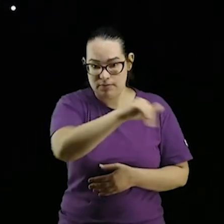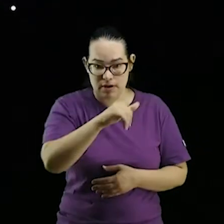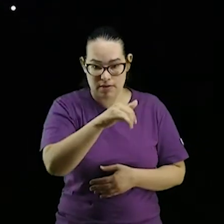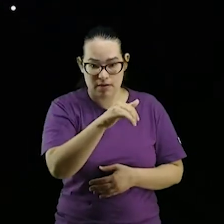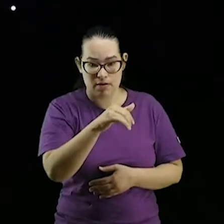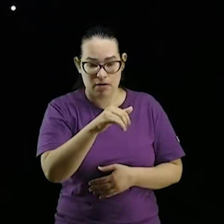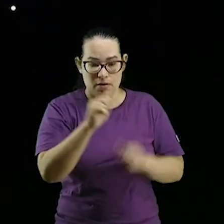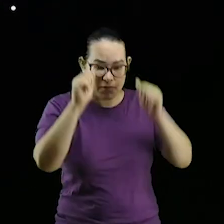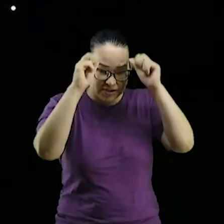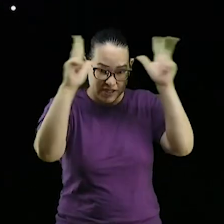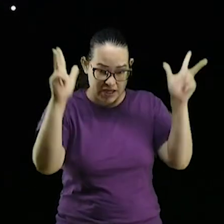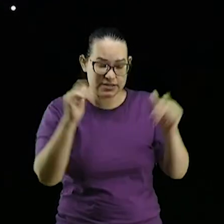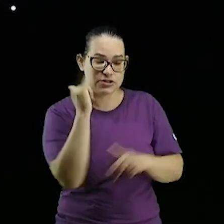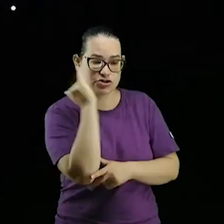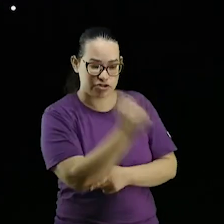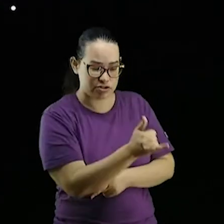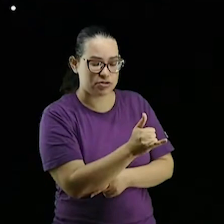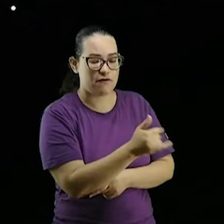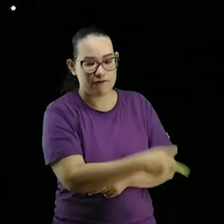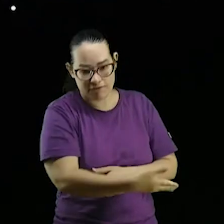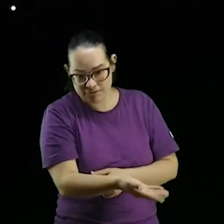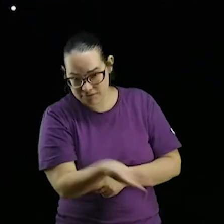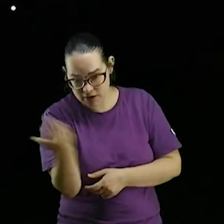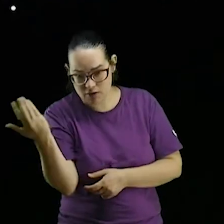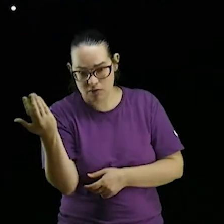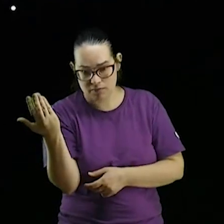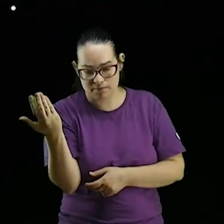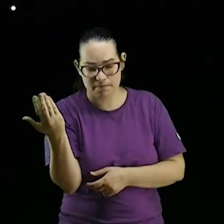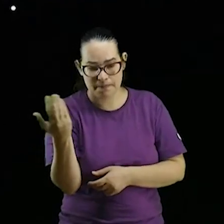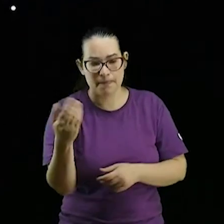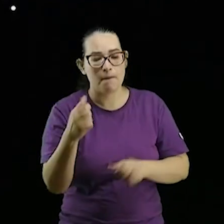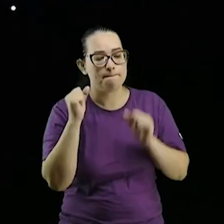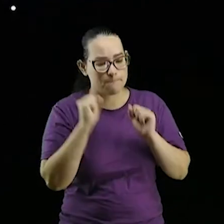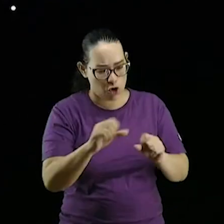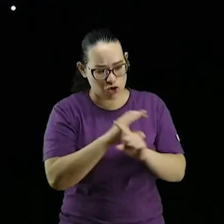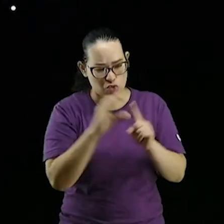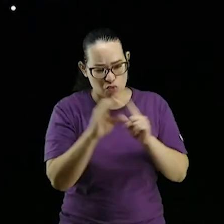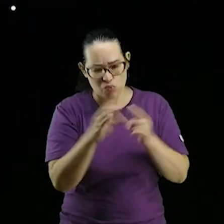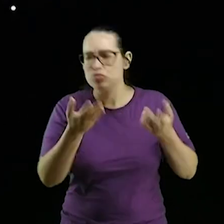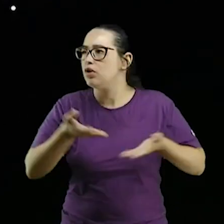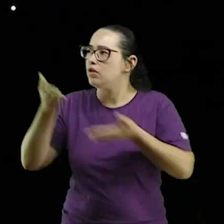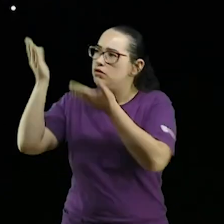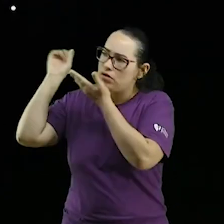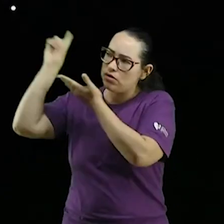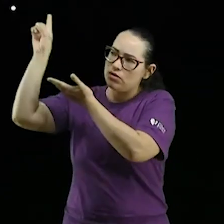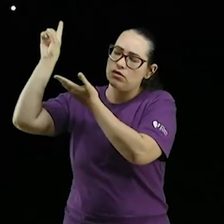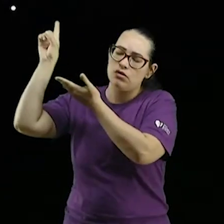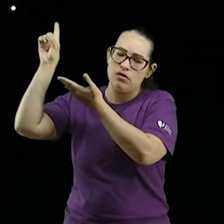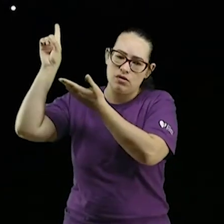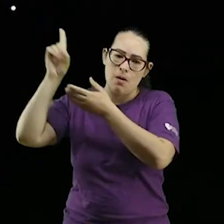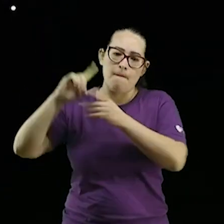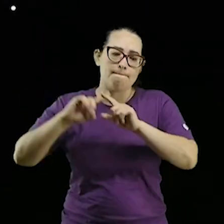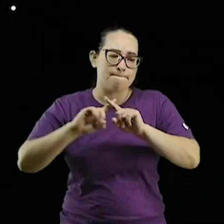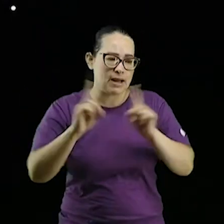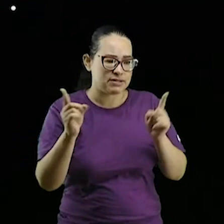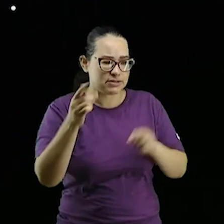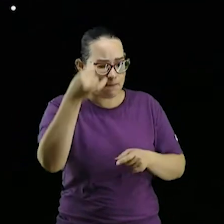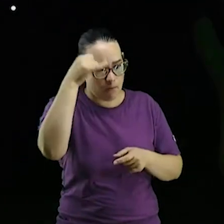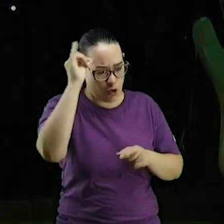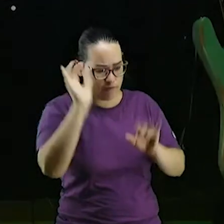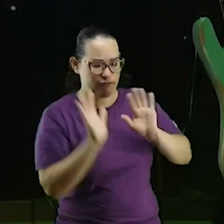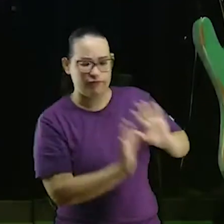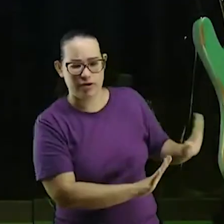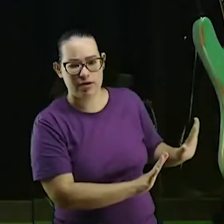Senhor mas deixem as ovelhas e os bois as mulheres e as crianças podem ir diga sim